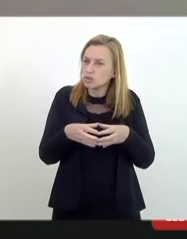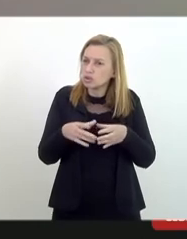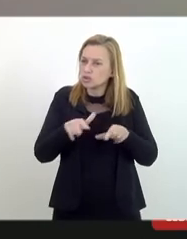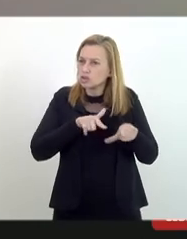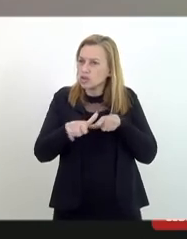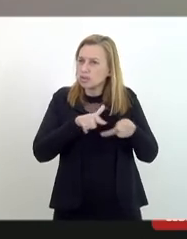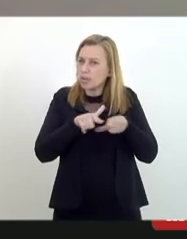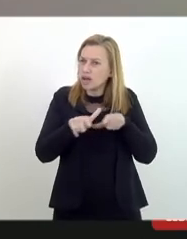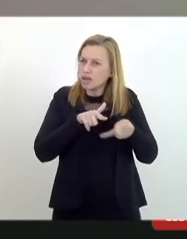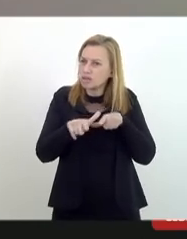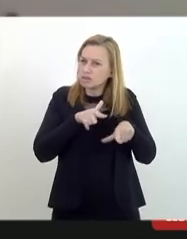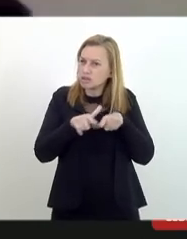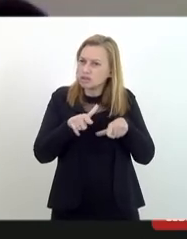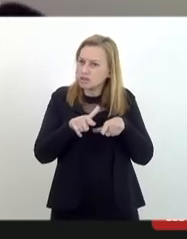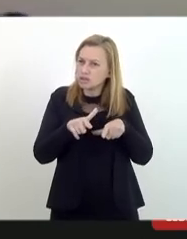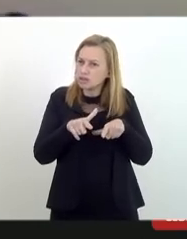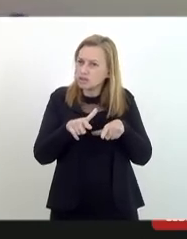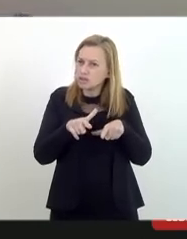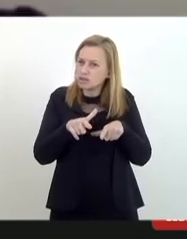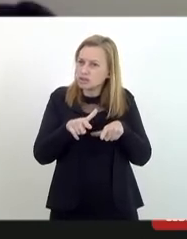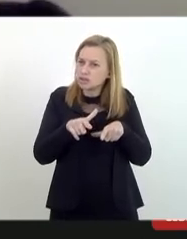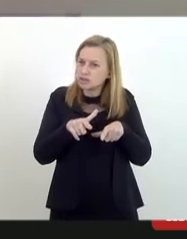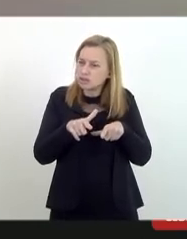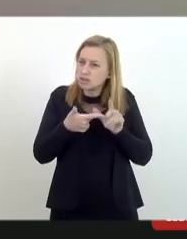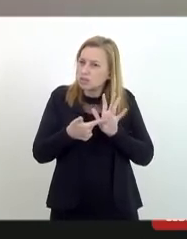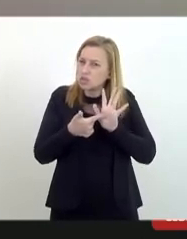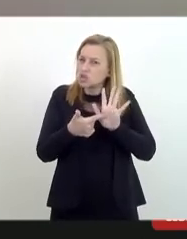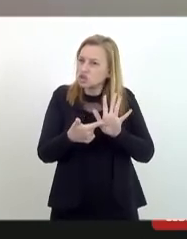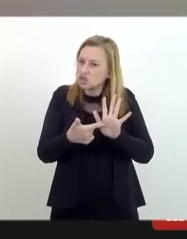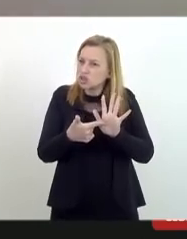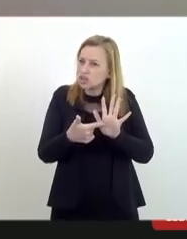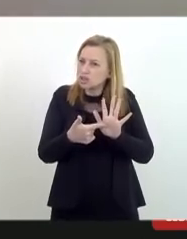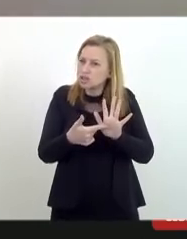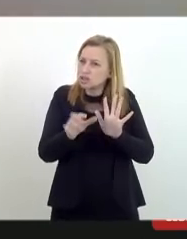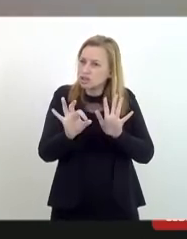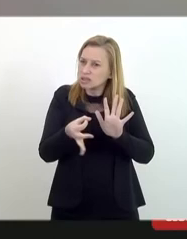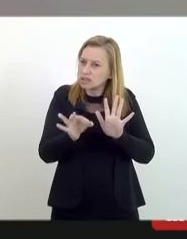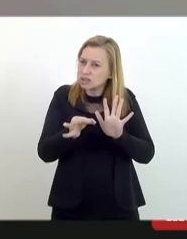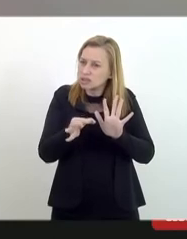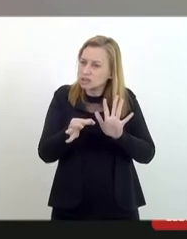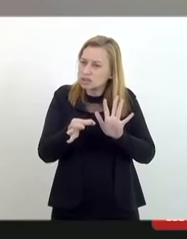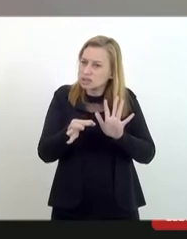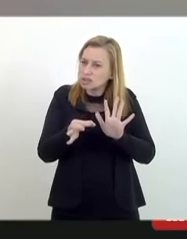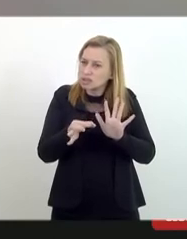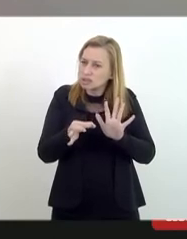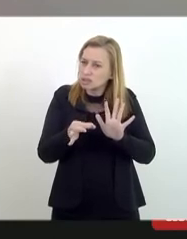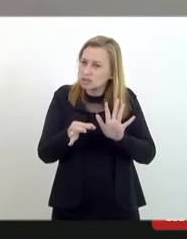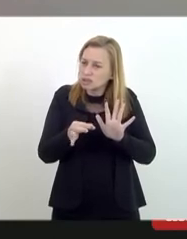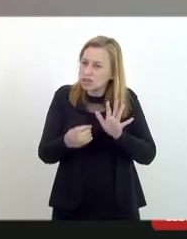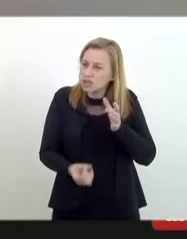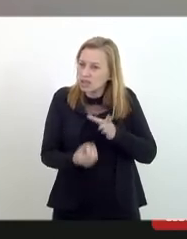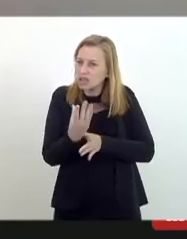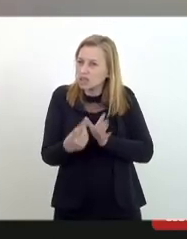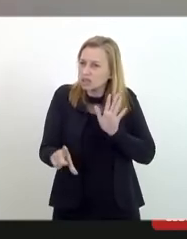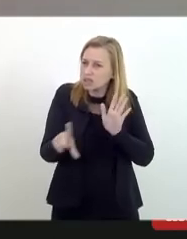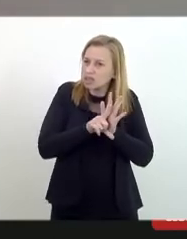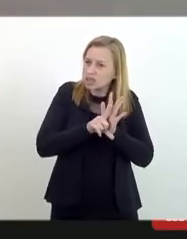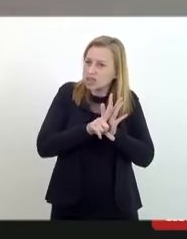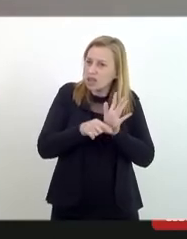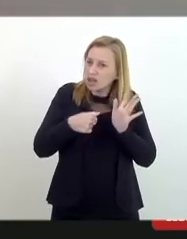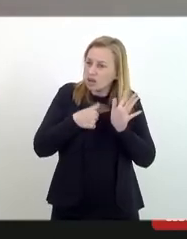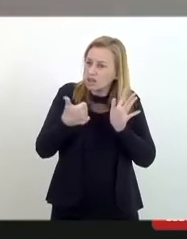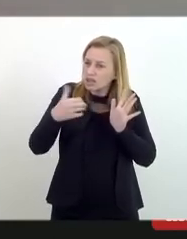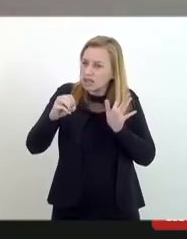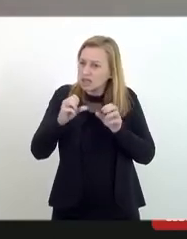fôlego que serviu justamente para mostrar inclusive para os operadores do direito que eu há 10 anos